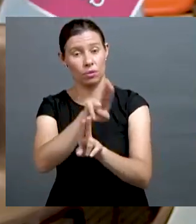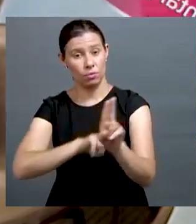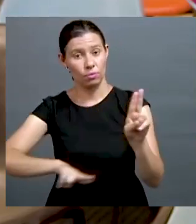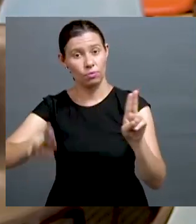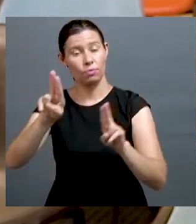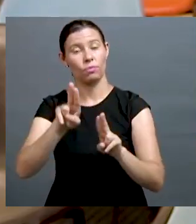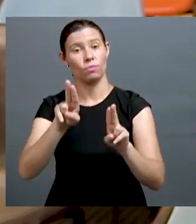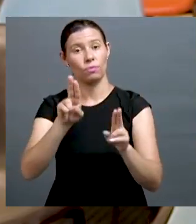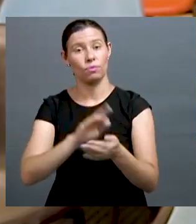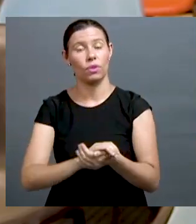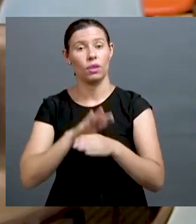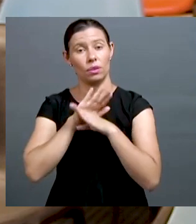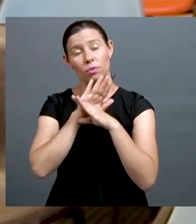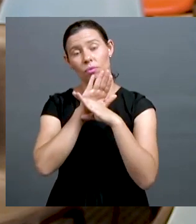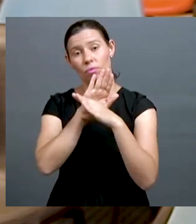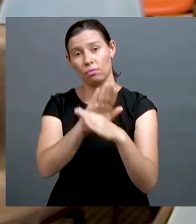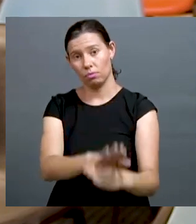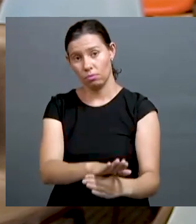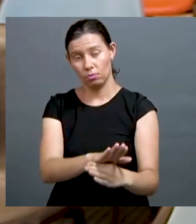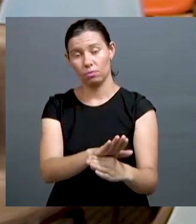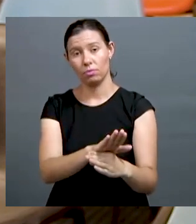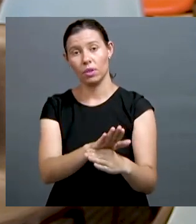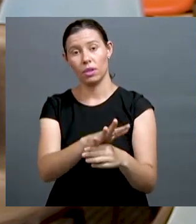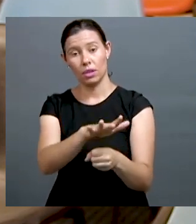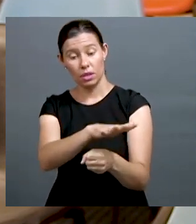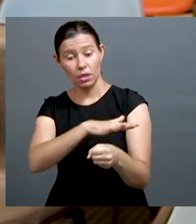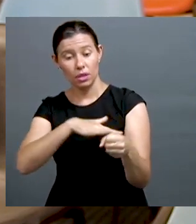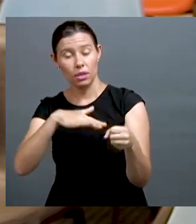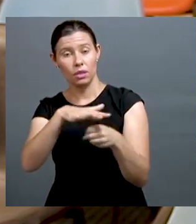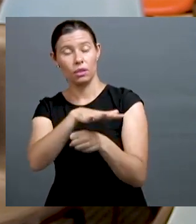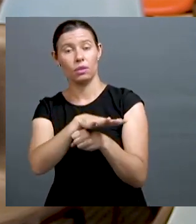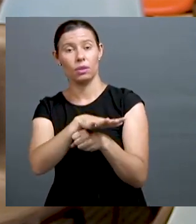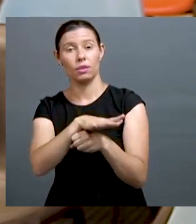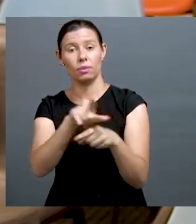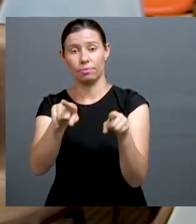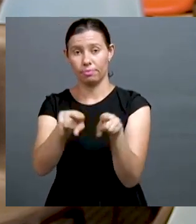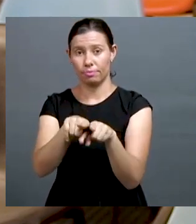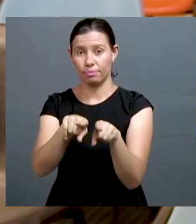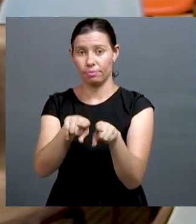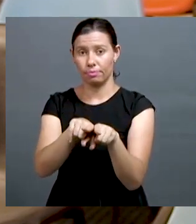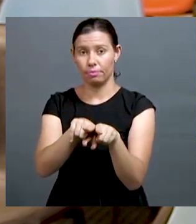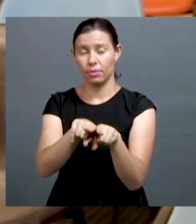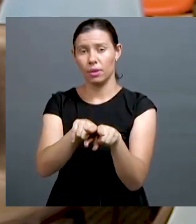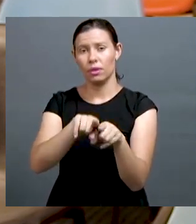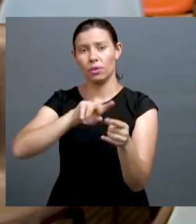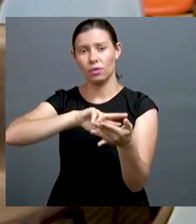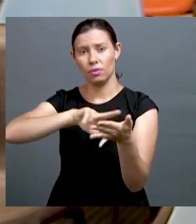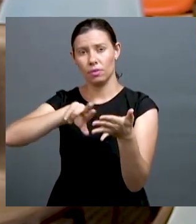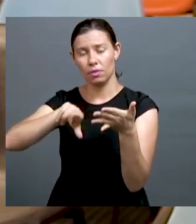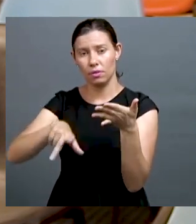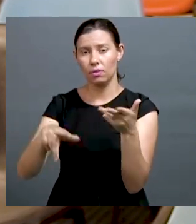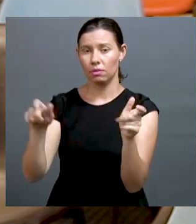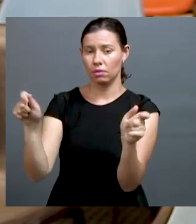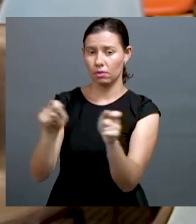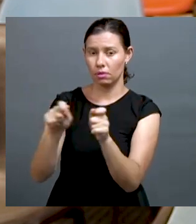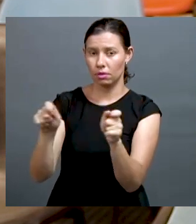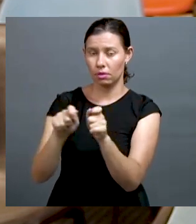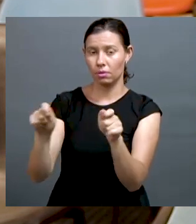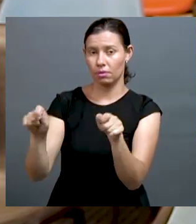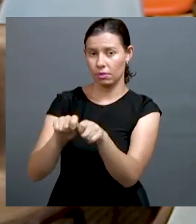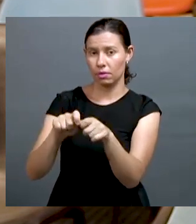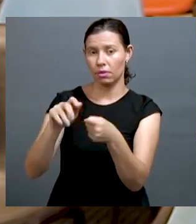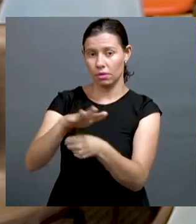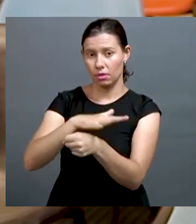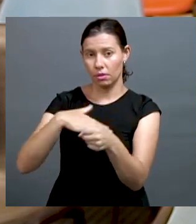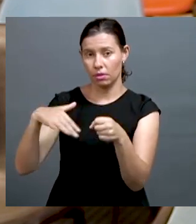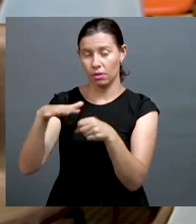A UFU, ela apoia a extensão, ela dá muitas oportunidades para se realizar trabalho